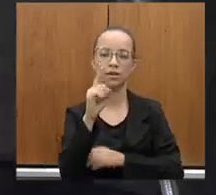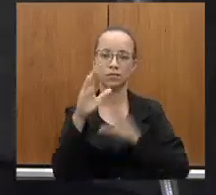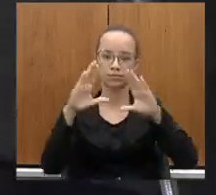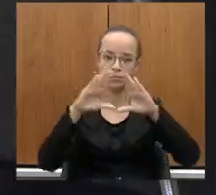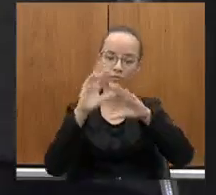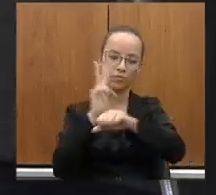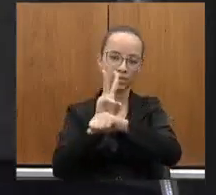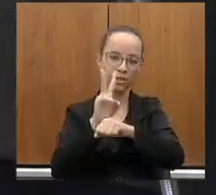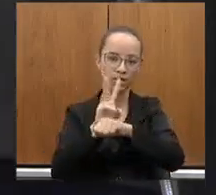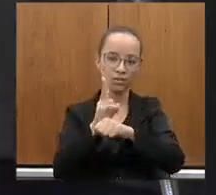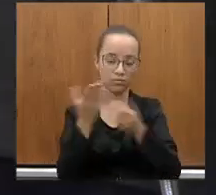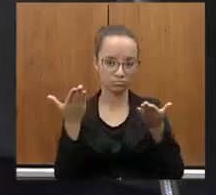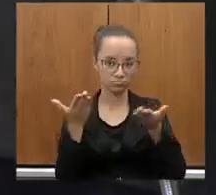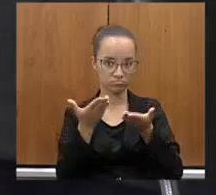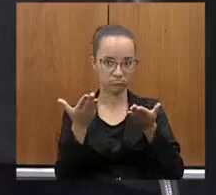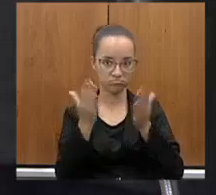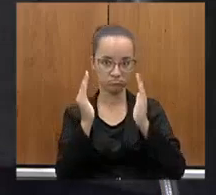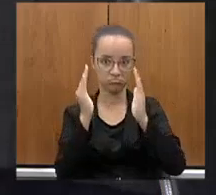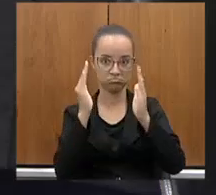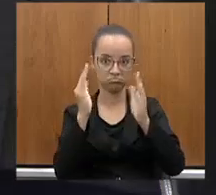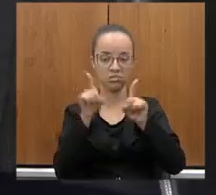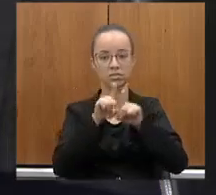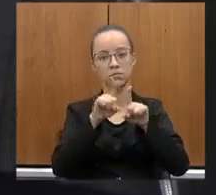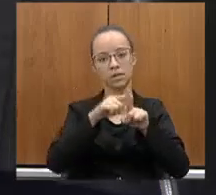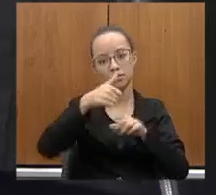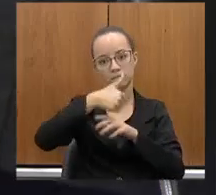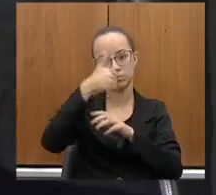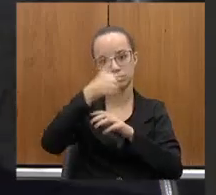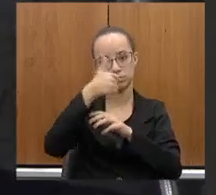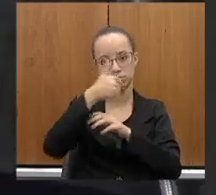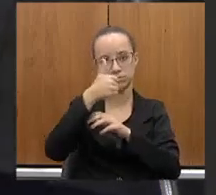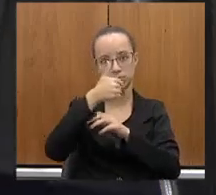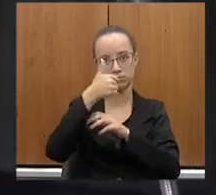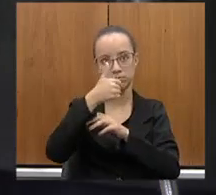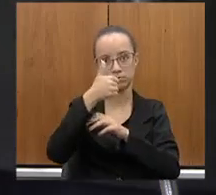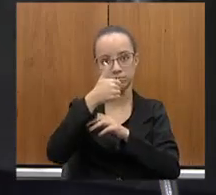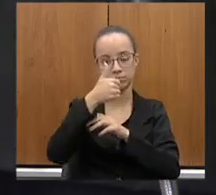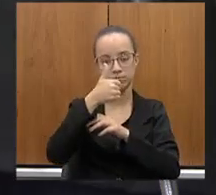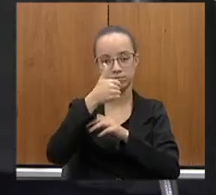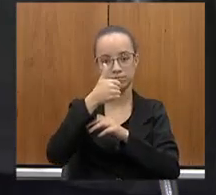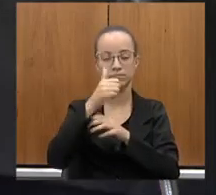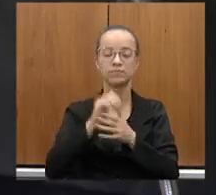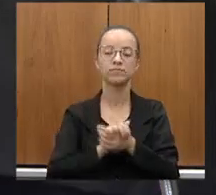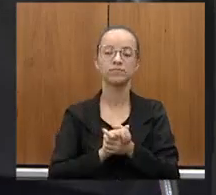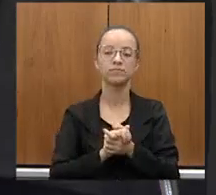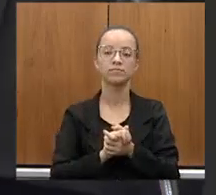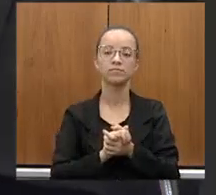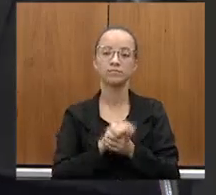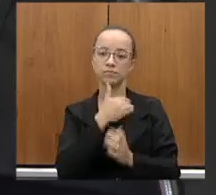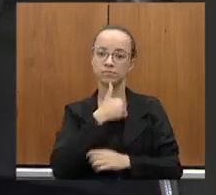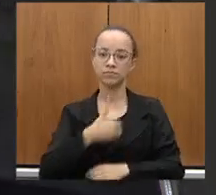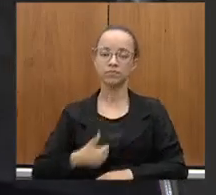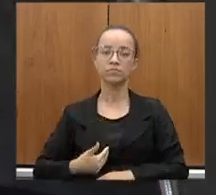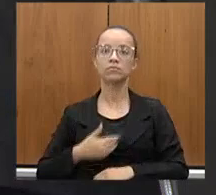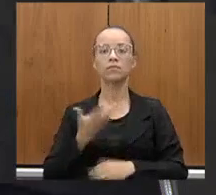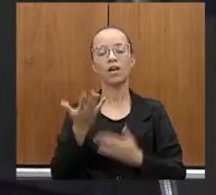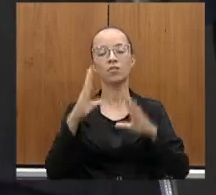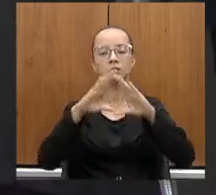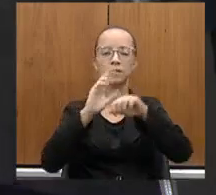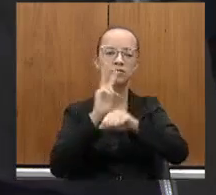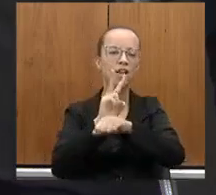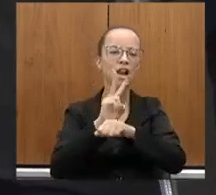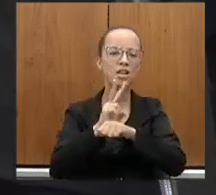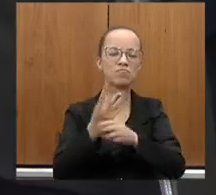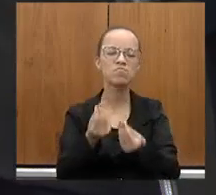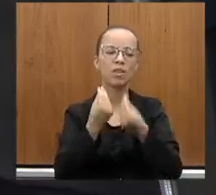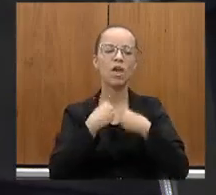dessa legislatura e do primeiro governo, primeiro mandato do governo Zemo, Assembleia Fiscaliza nos dá a condição